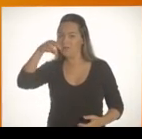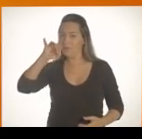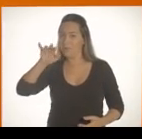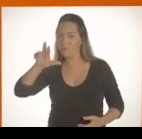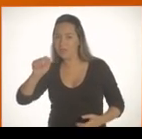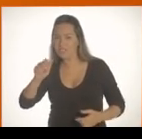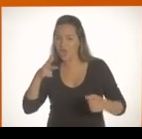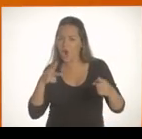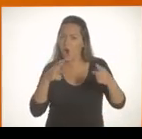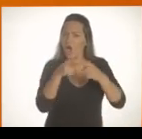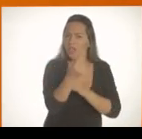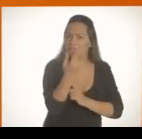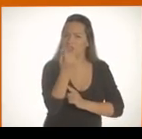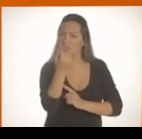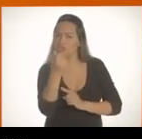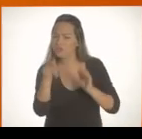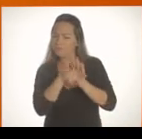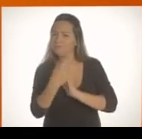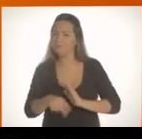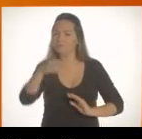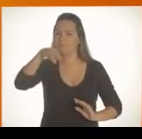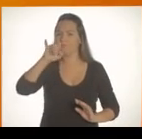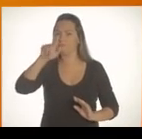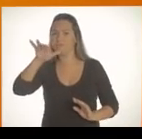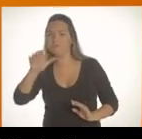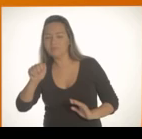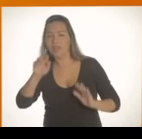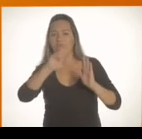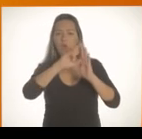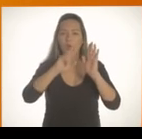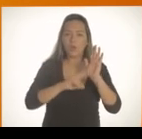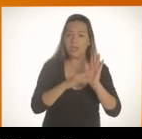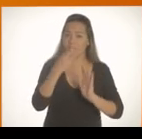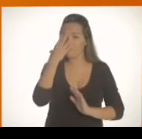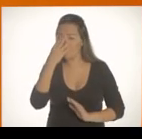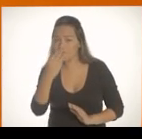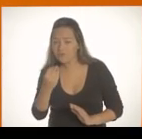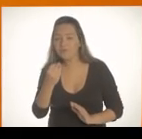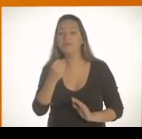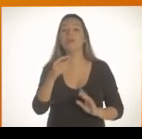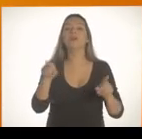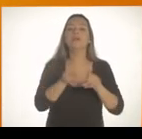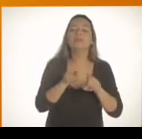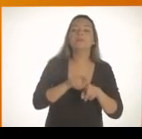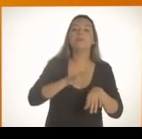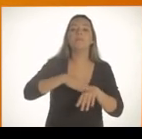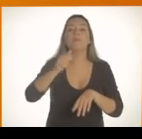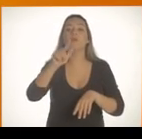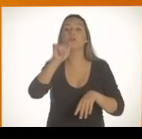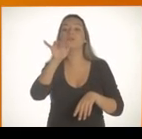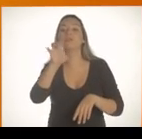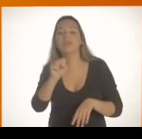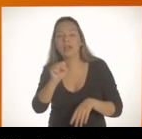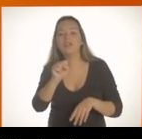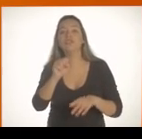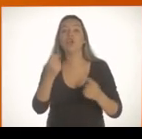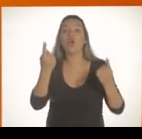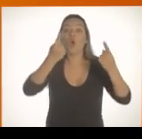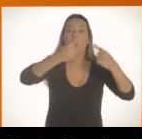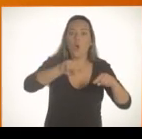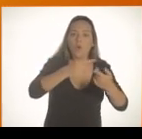e coragem, assim como na CPI das milícias. Cortar a fonte de dinheiro das milícias, regularizando vans,